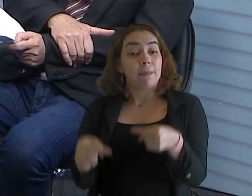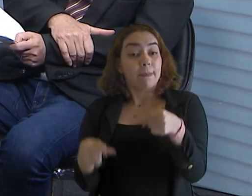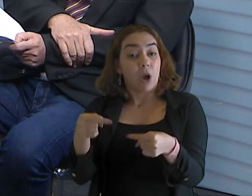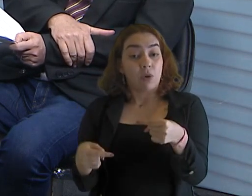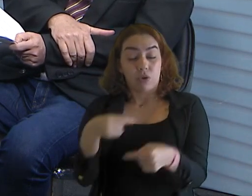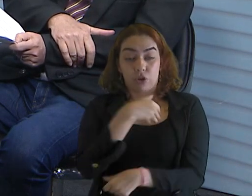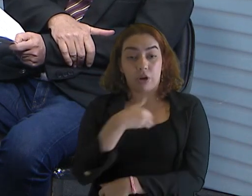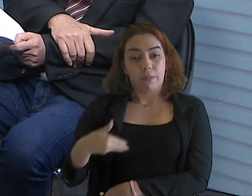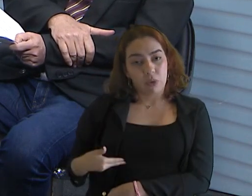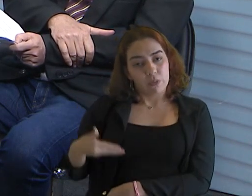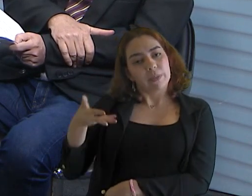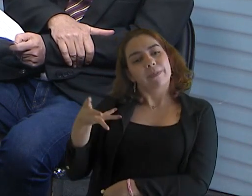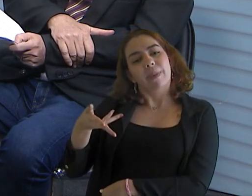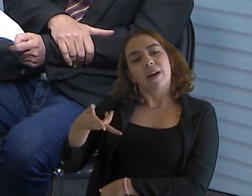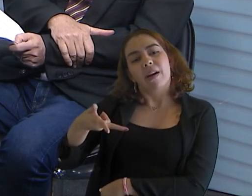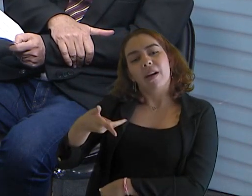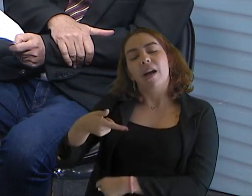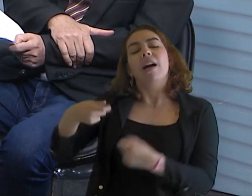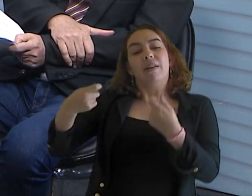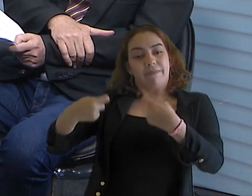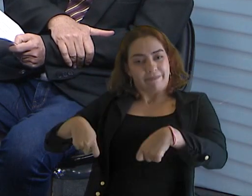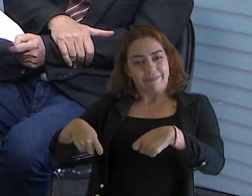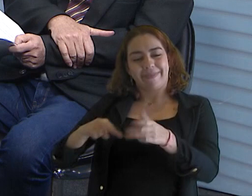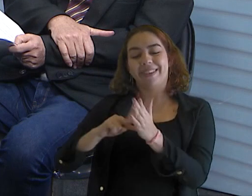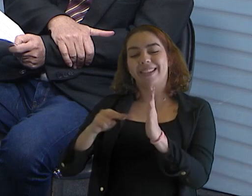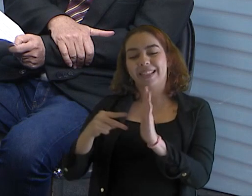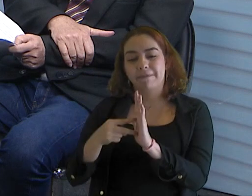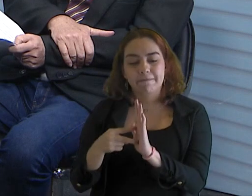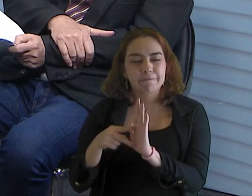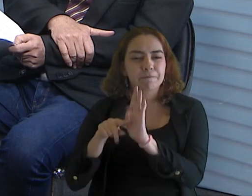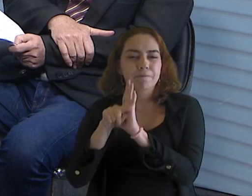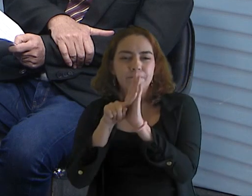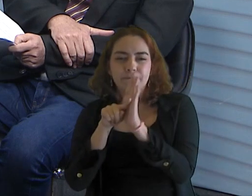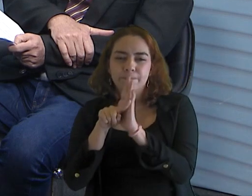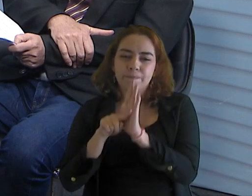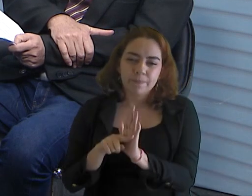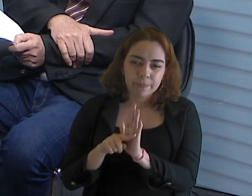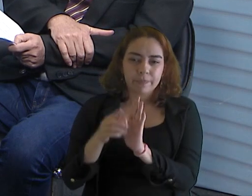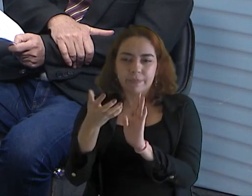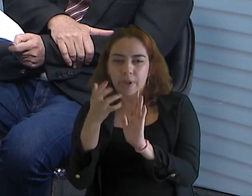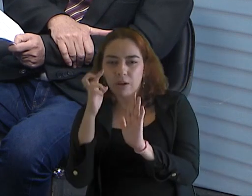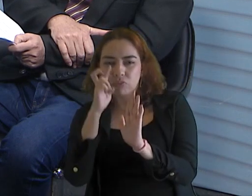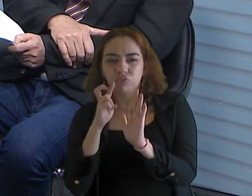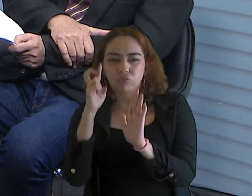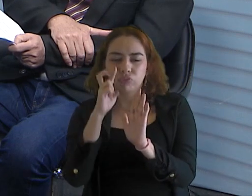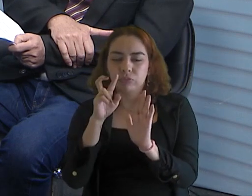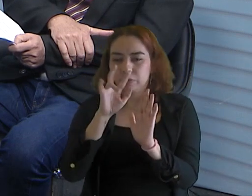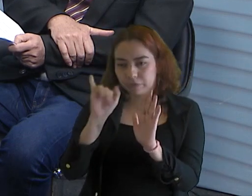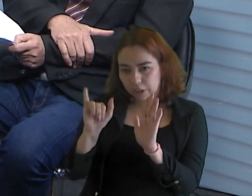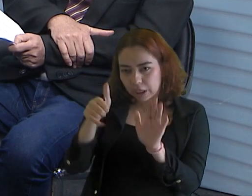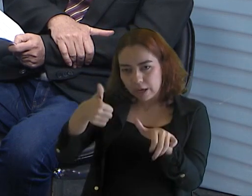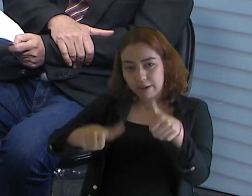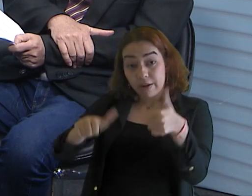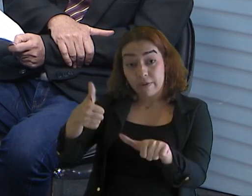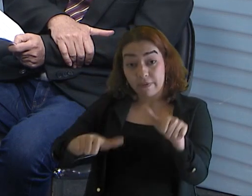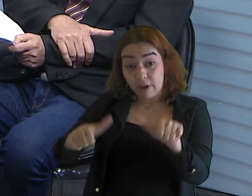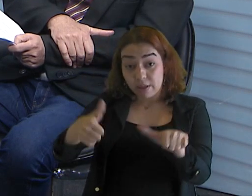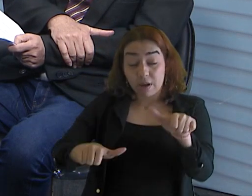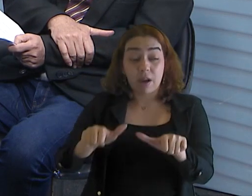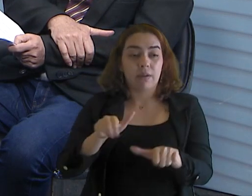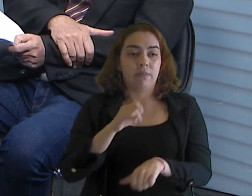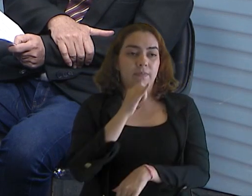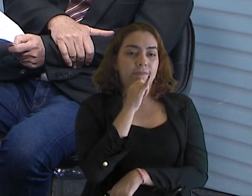E é isso que eu também quero dar um bom aprofundamento nesses temas. Então, avaliar como é que estão as políticas públicas nessas áreas